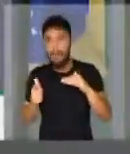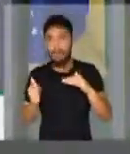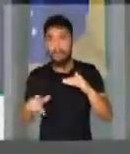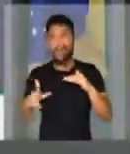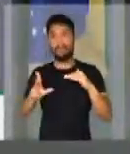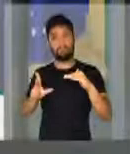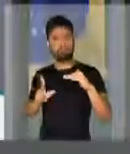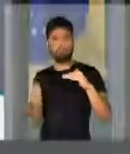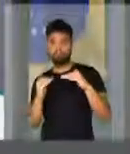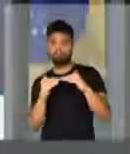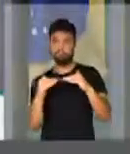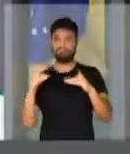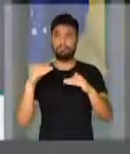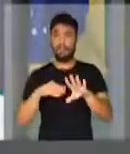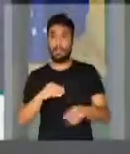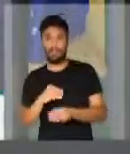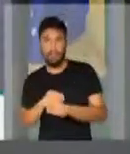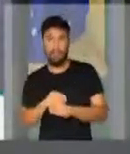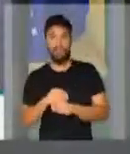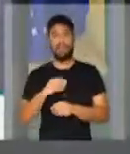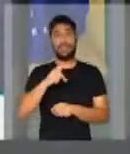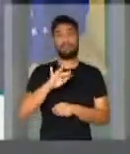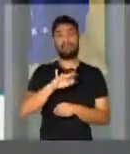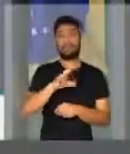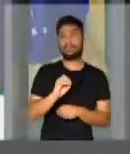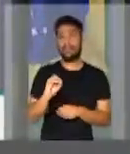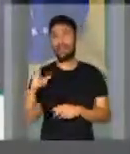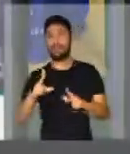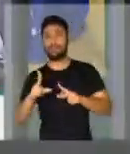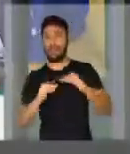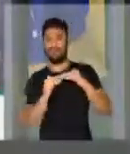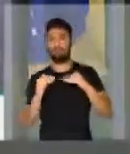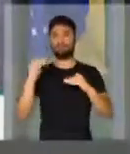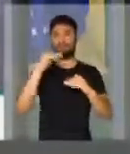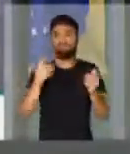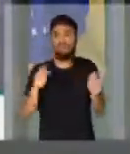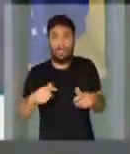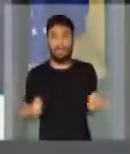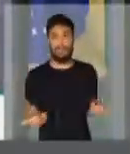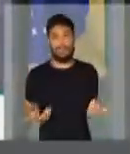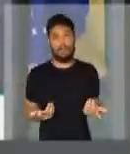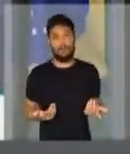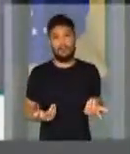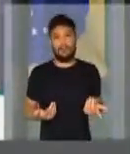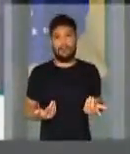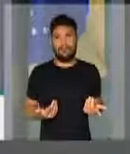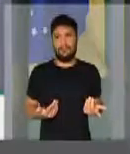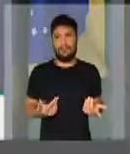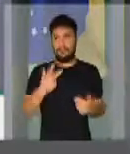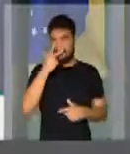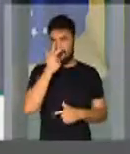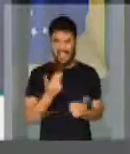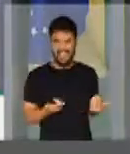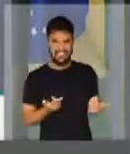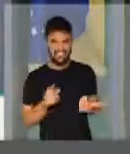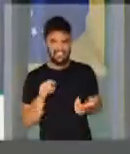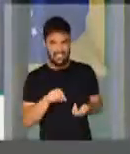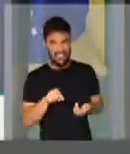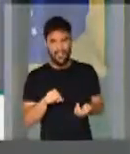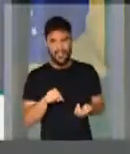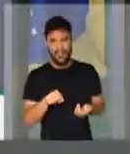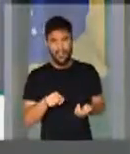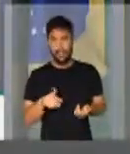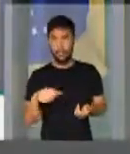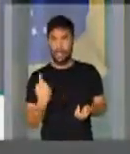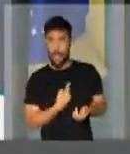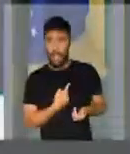Previdência extra, seja no regime de capitalização ou qualquer outro que o seja. Então fica um pouco desconexo o discurso, uma